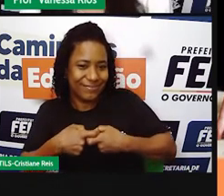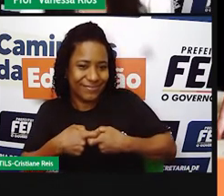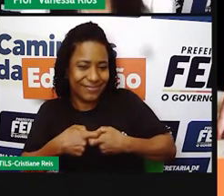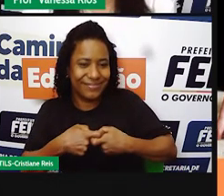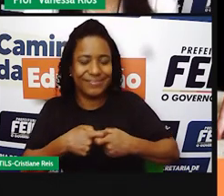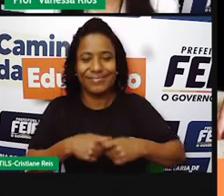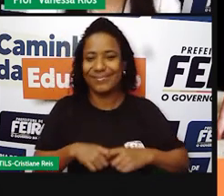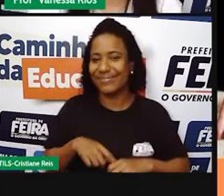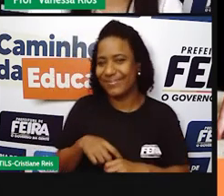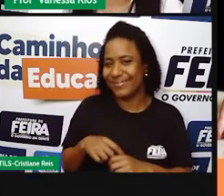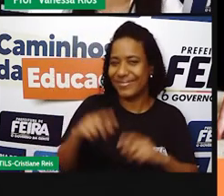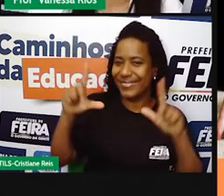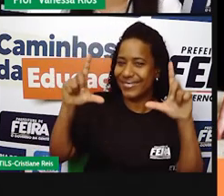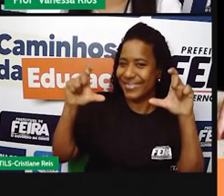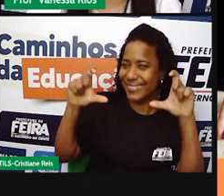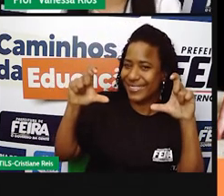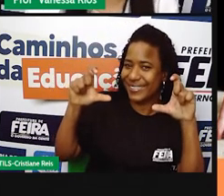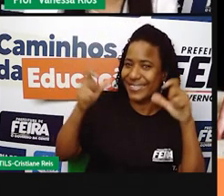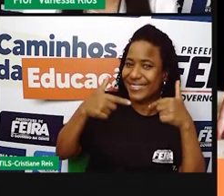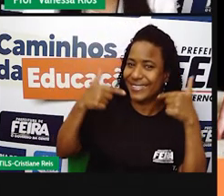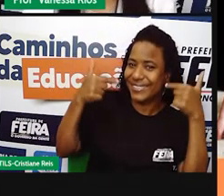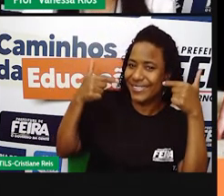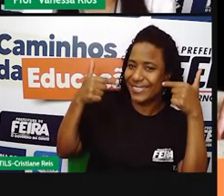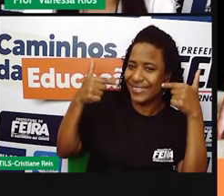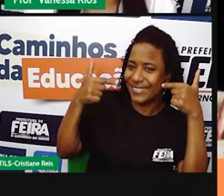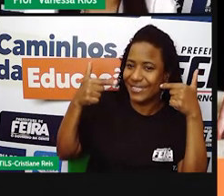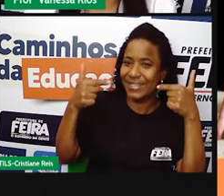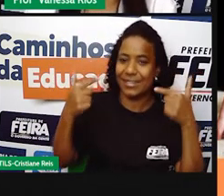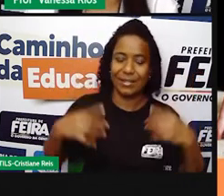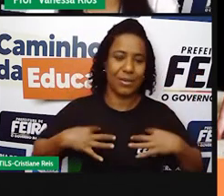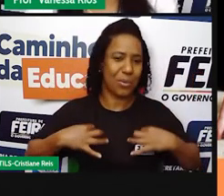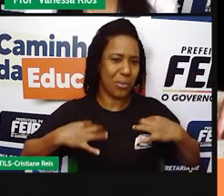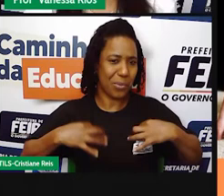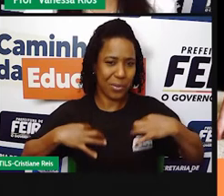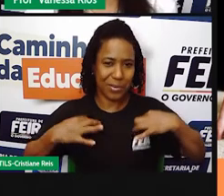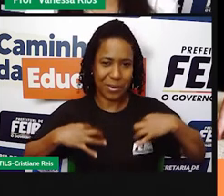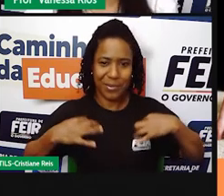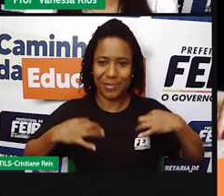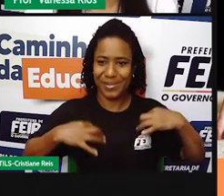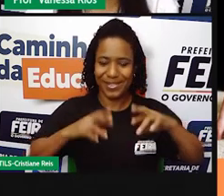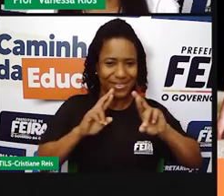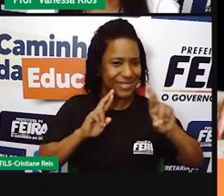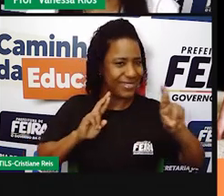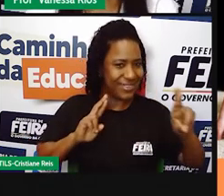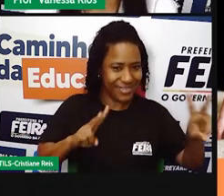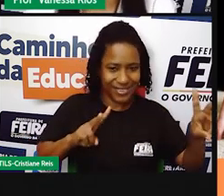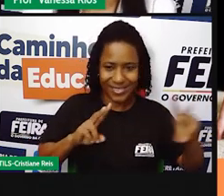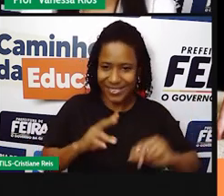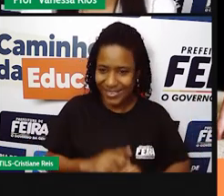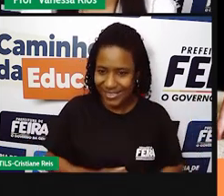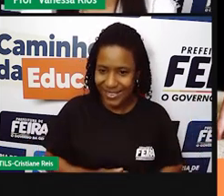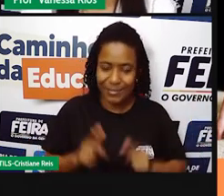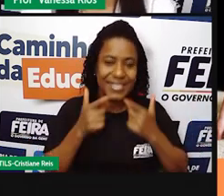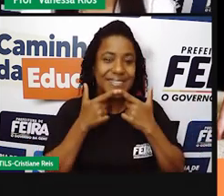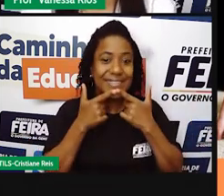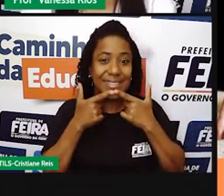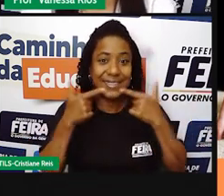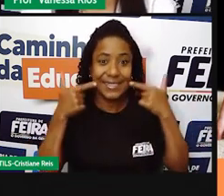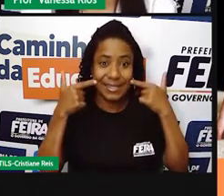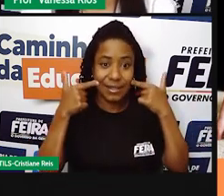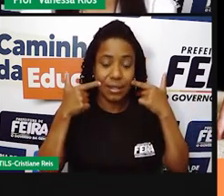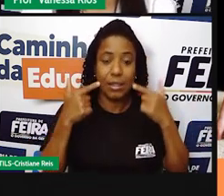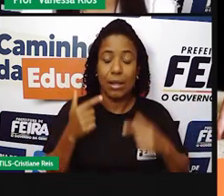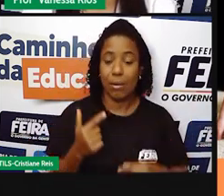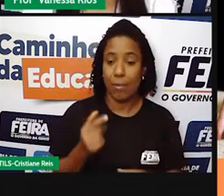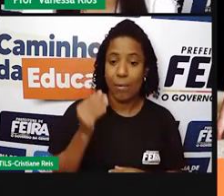descontraídos, mais à vontade, né? Com roupas mais leves, e a gente já vê aí o sorriso. Então, não exige